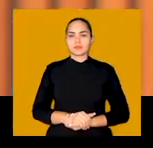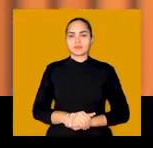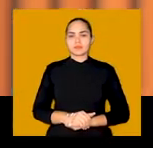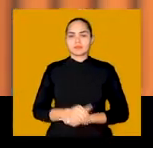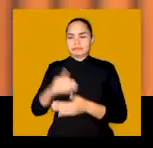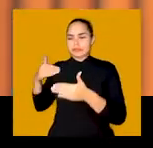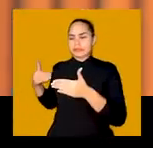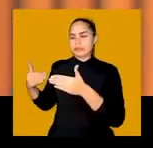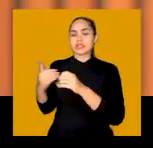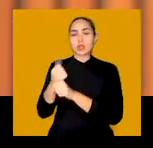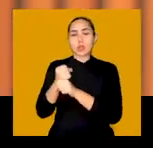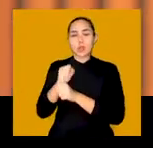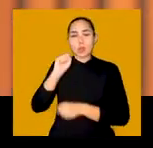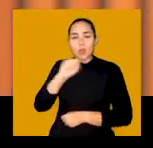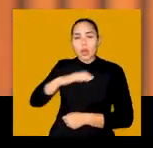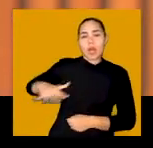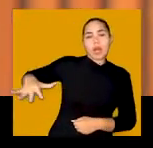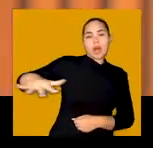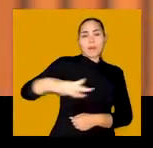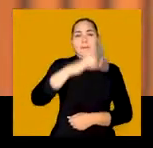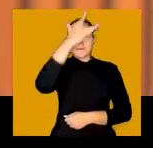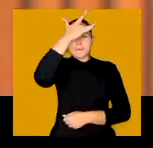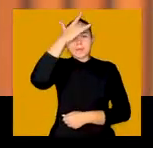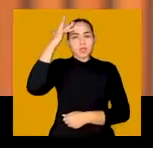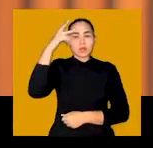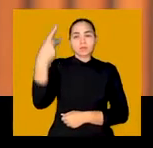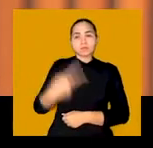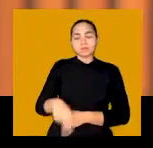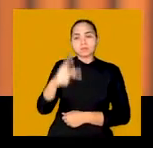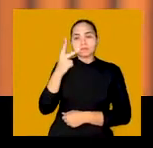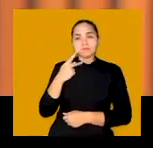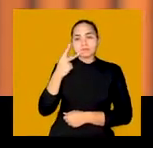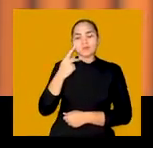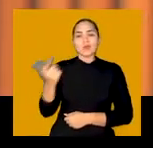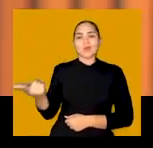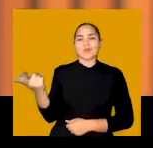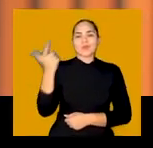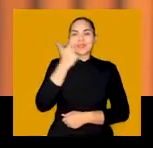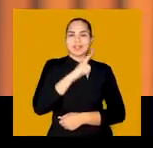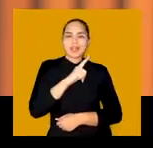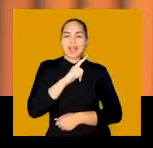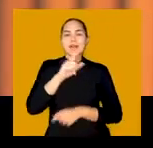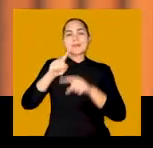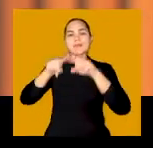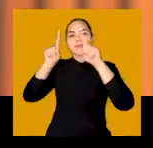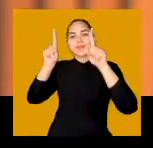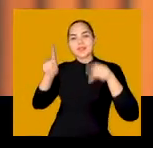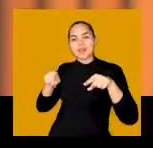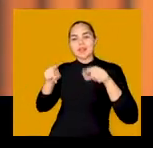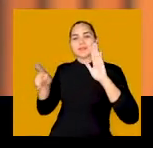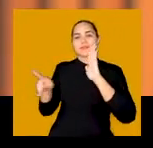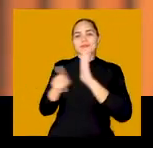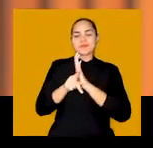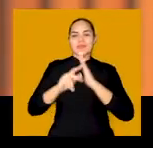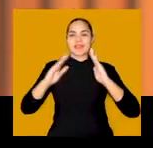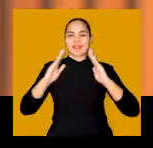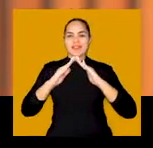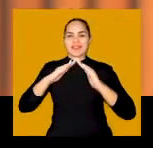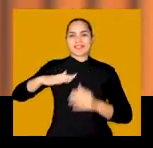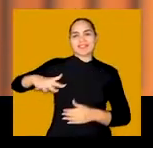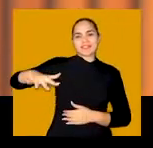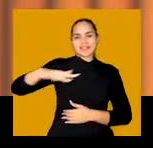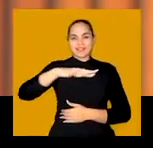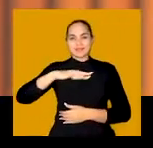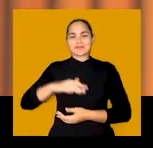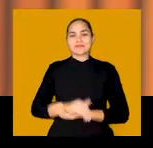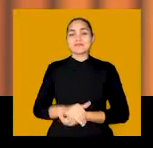Nos últimos oito anos, milhares de pessoas em Fortaleza foram beneficiadas com um dos maiores programas habitacionais do país.